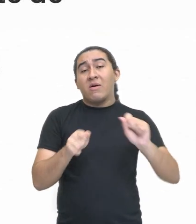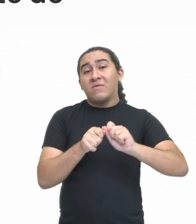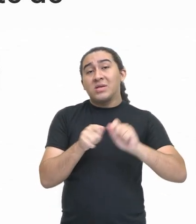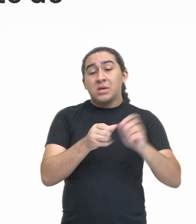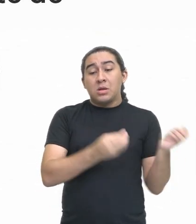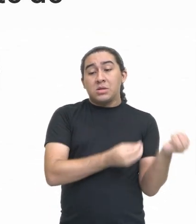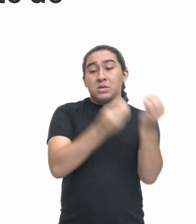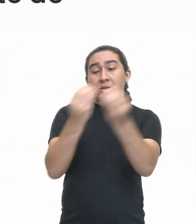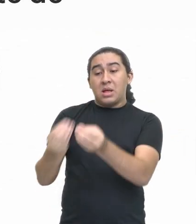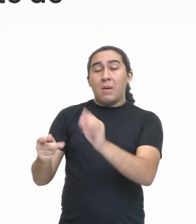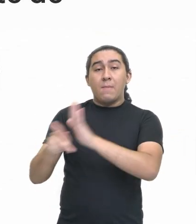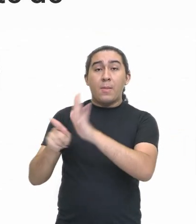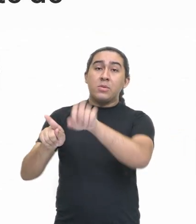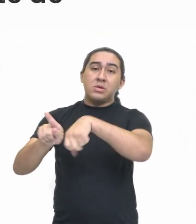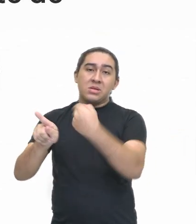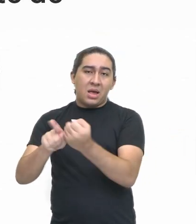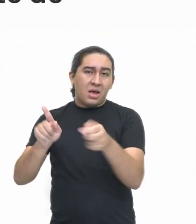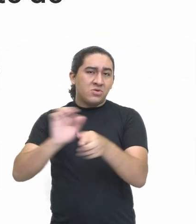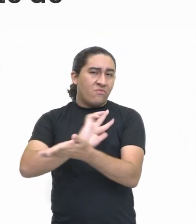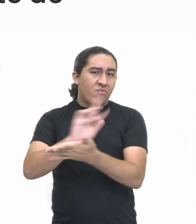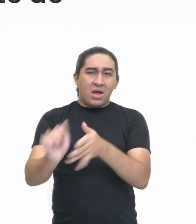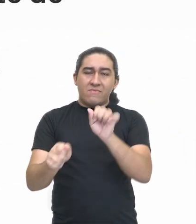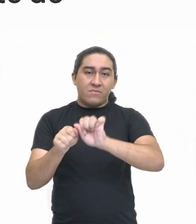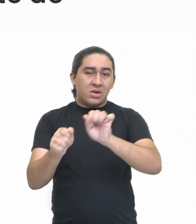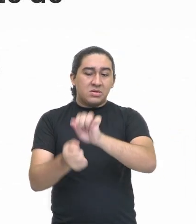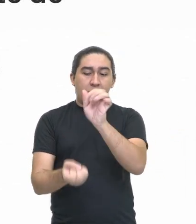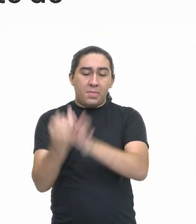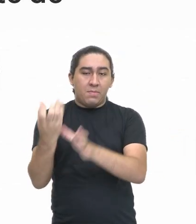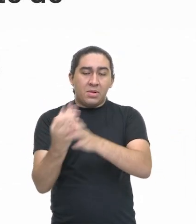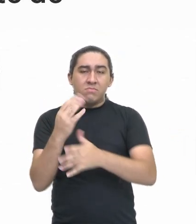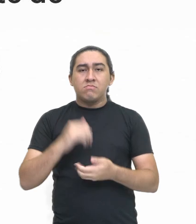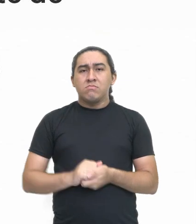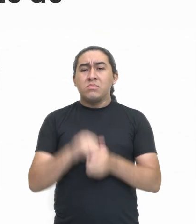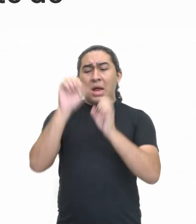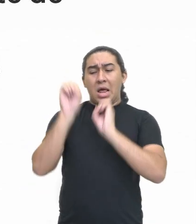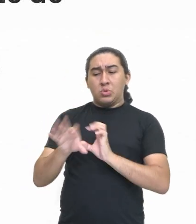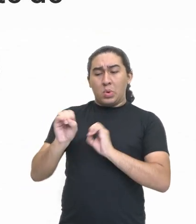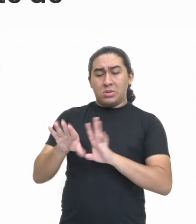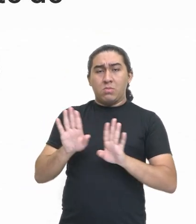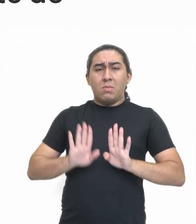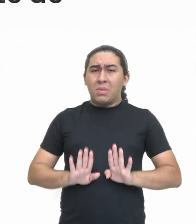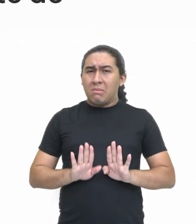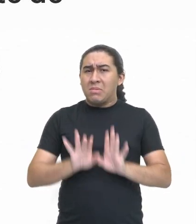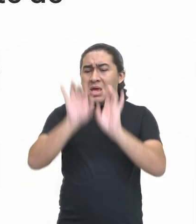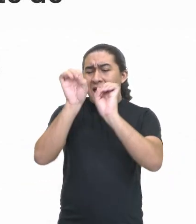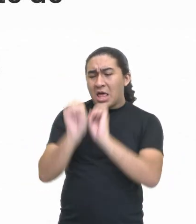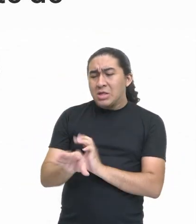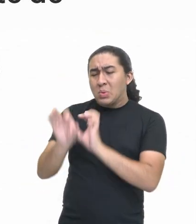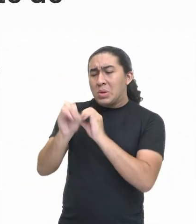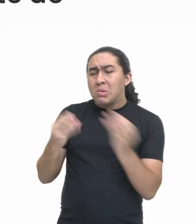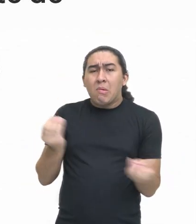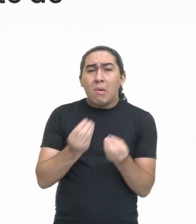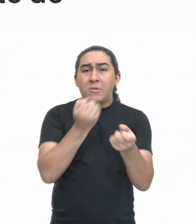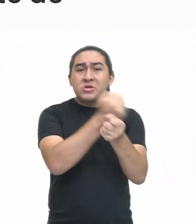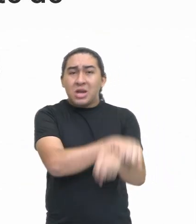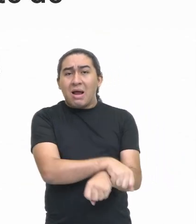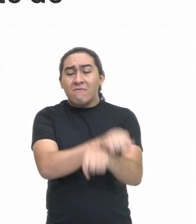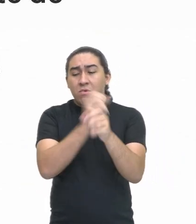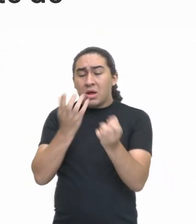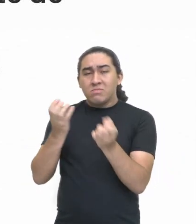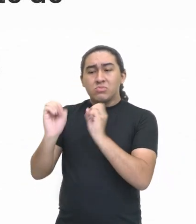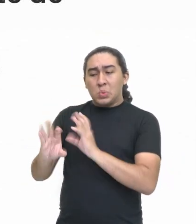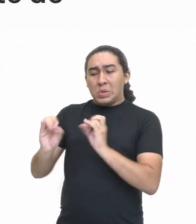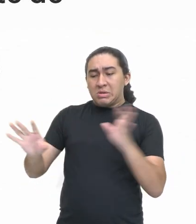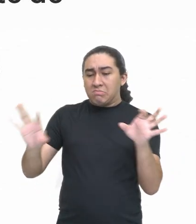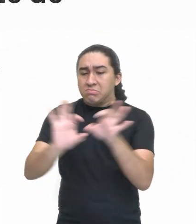produção de utensílios militares e outras coisas. Educação, como assim, professor? Educação, como é que você utiliza um escravo para a educação? Gente,